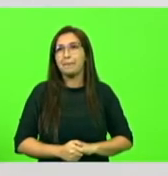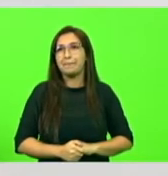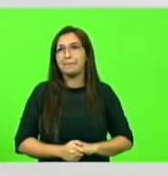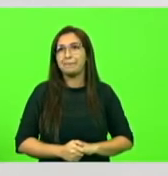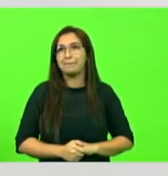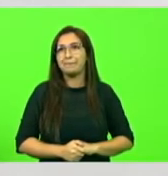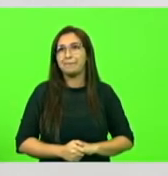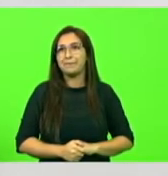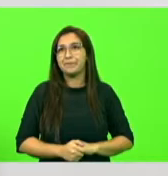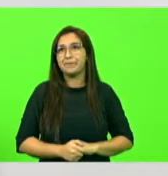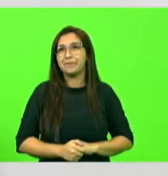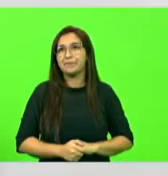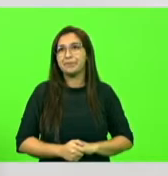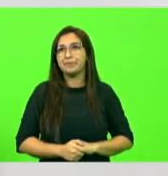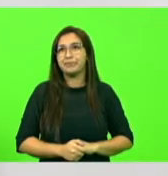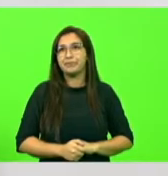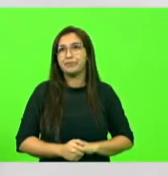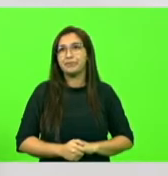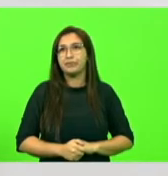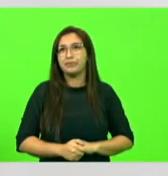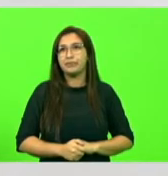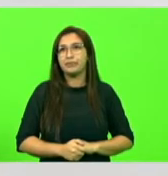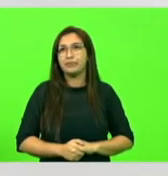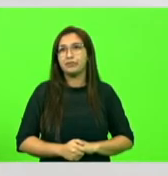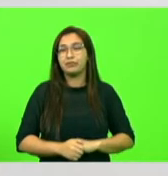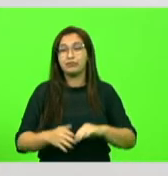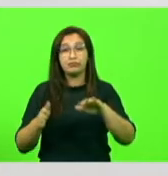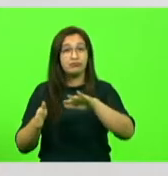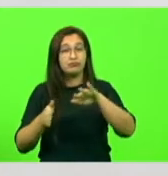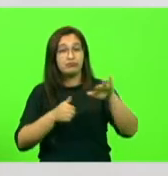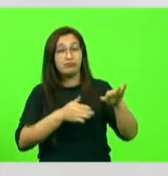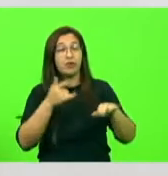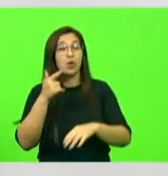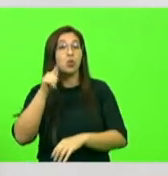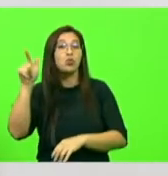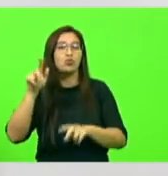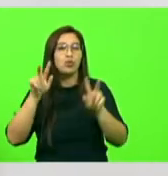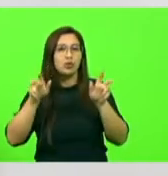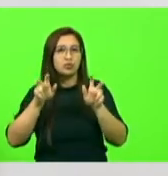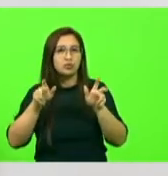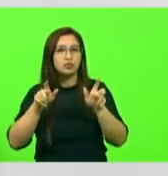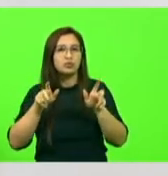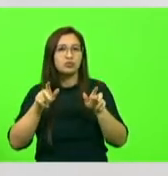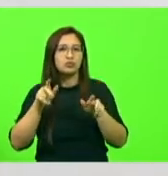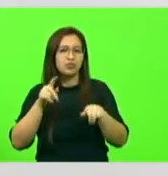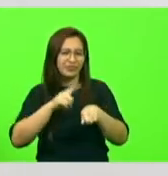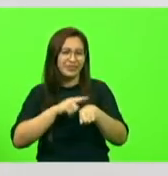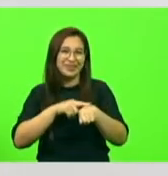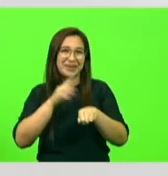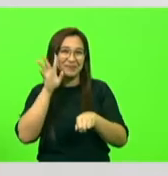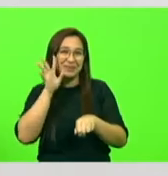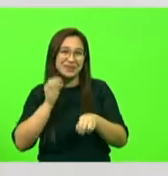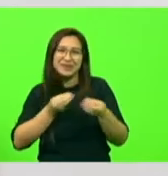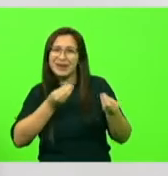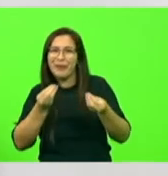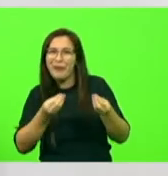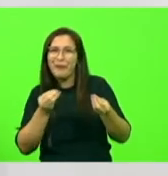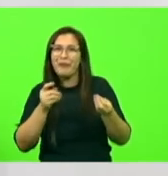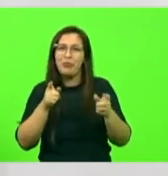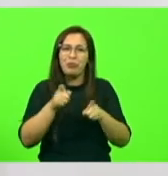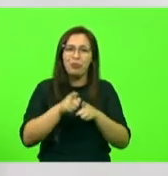assunto, mas, como foi falado aqui, eu não sei como é que funciona ainda muito bem, a questão do tempo, por eu ter sido mencionado.